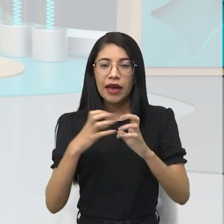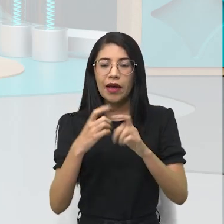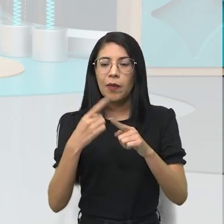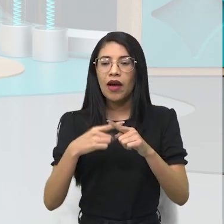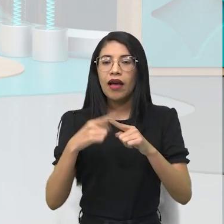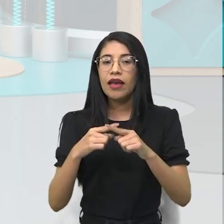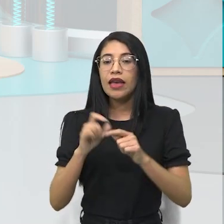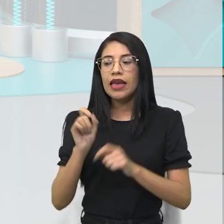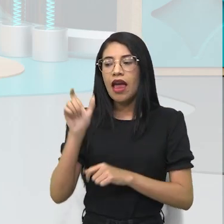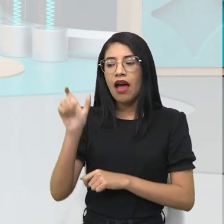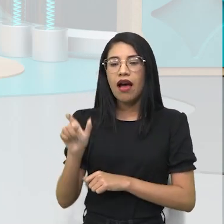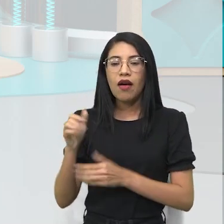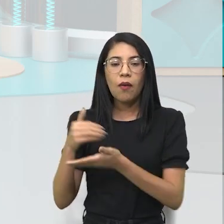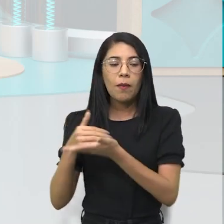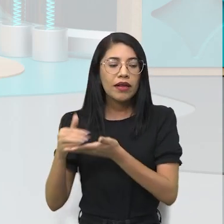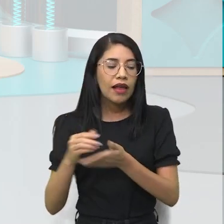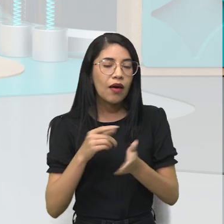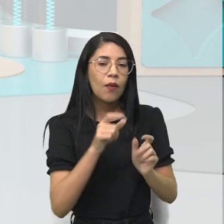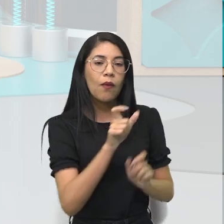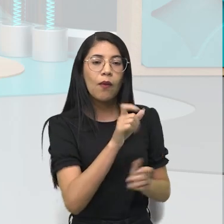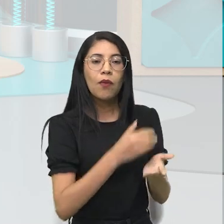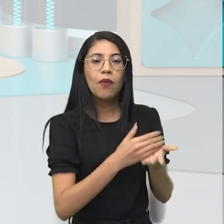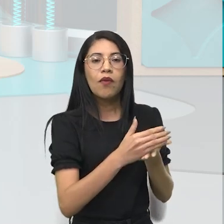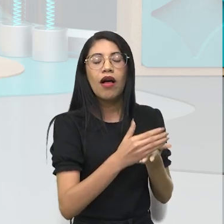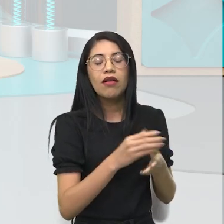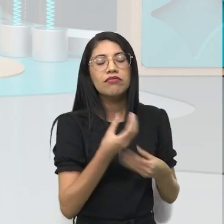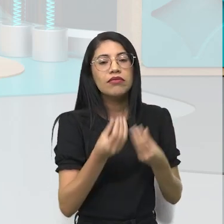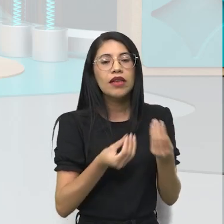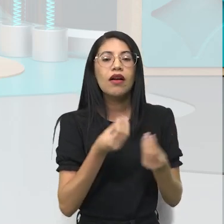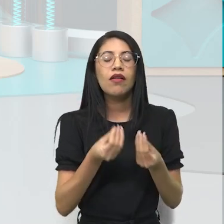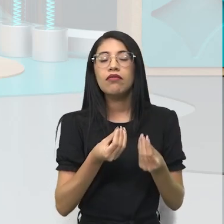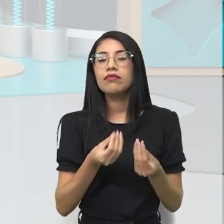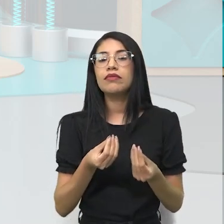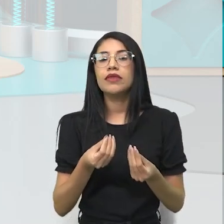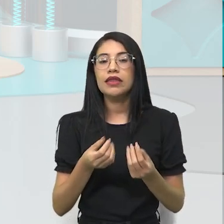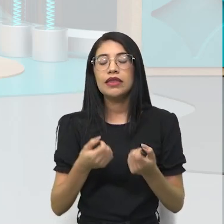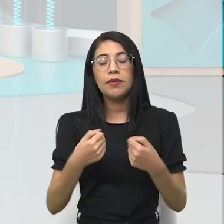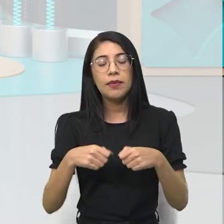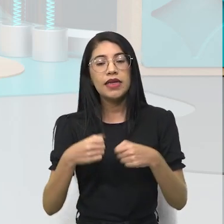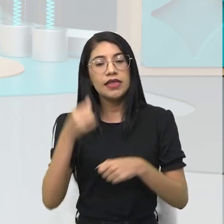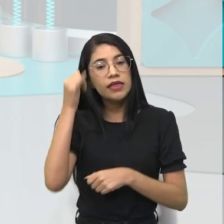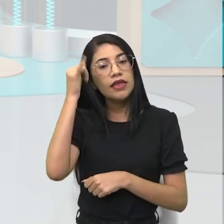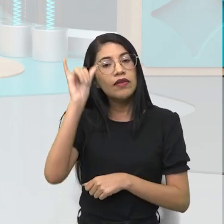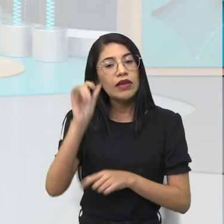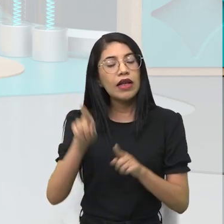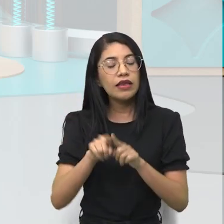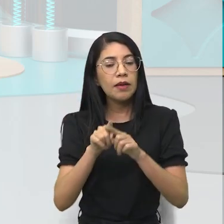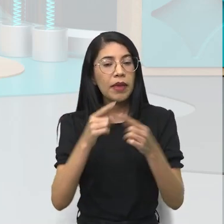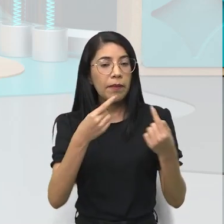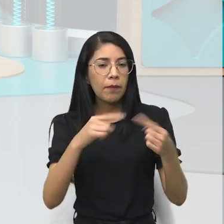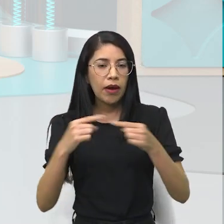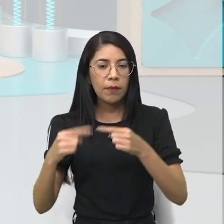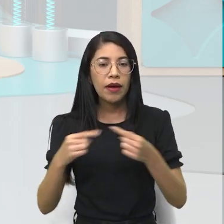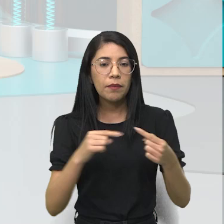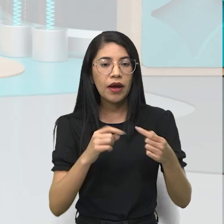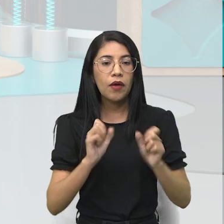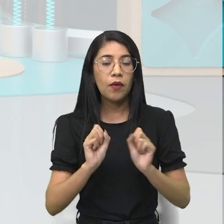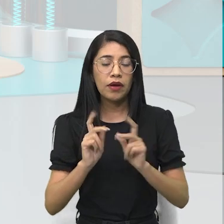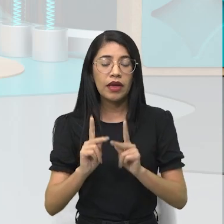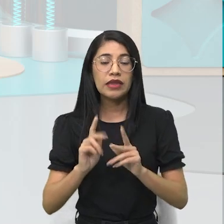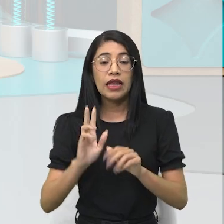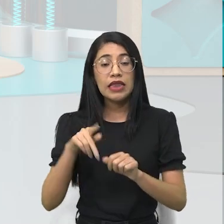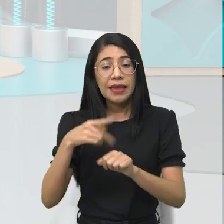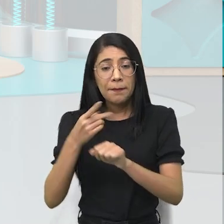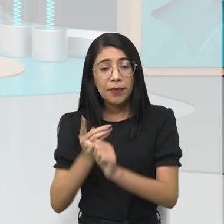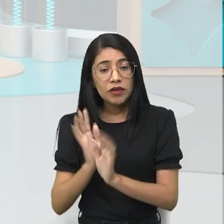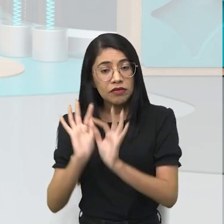quem ia falar, quem não ia falar, que a parte era de um, a parte não era, né? Então, não se deve discutir durante a apresentação. Deixa pra lavar a